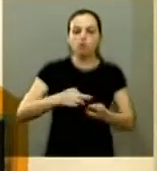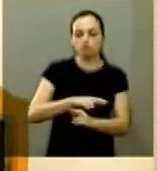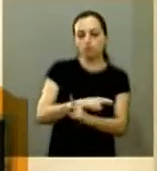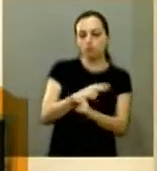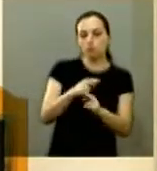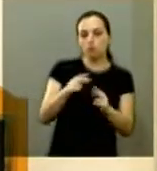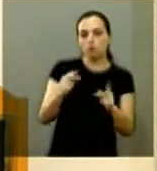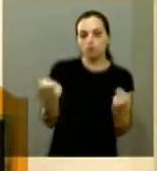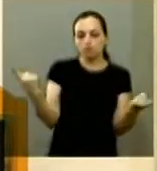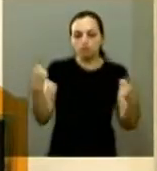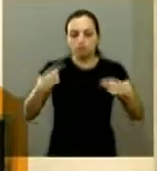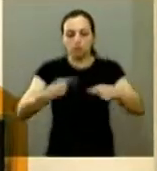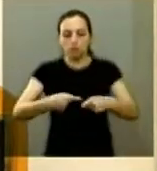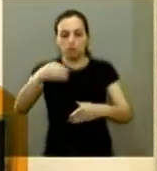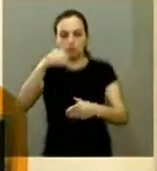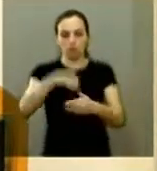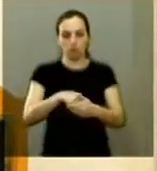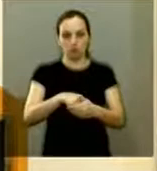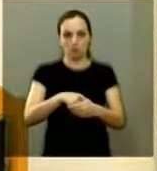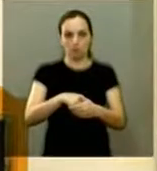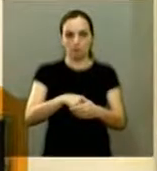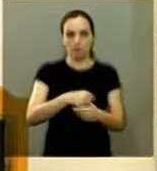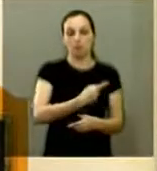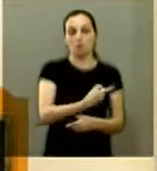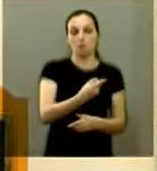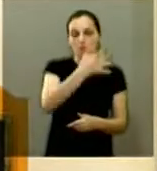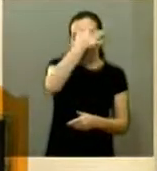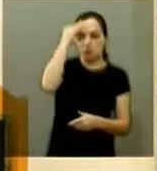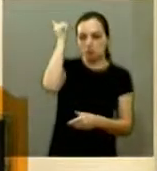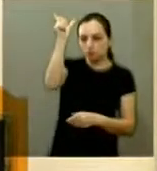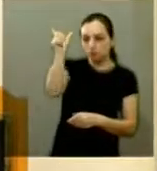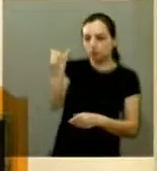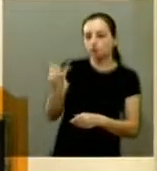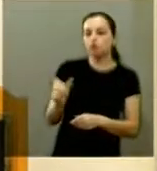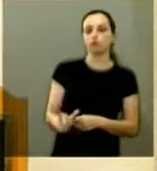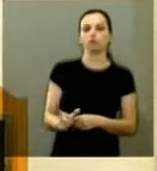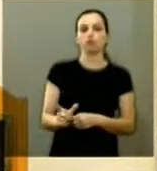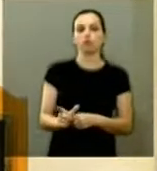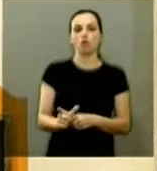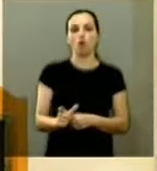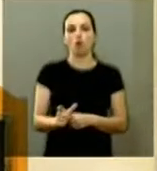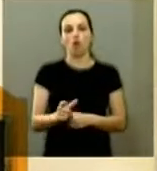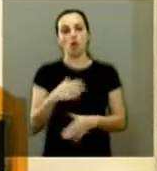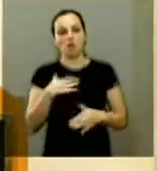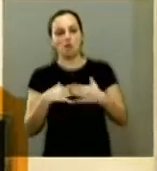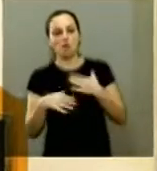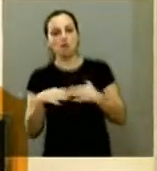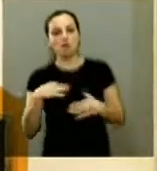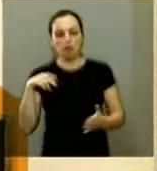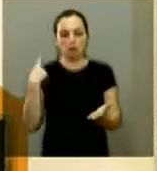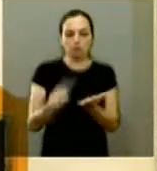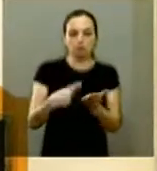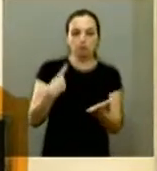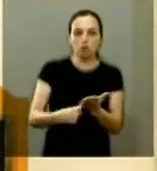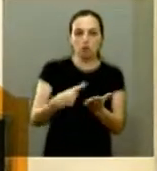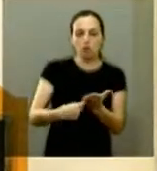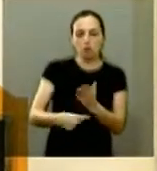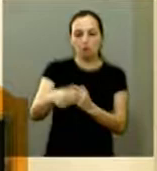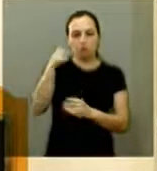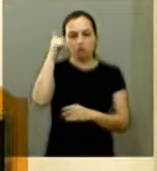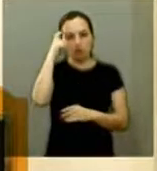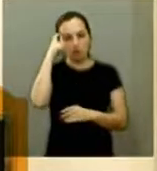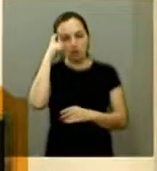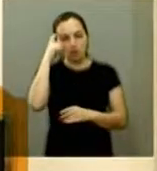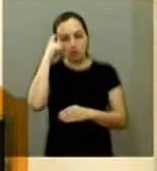na disputa do voto porque o nosso eleitorado ainda é um eleitorado que padece de um compromisso e uma consciência